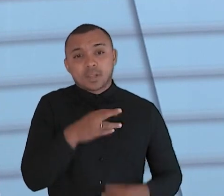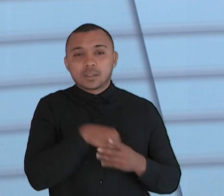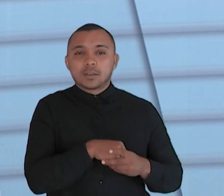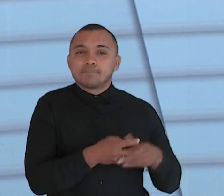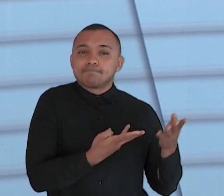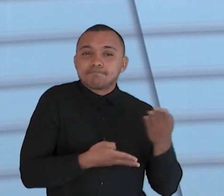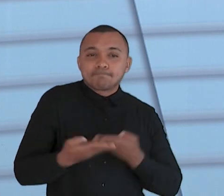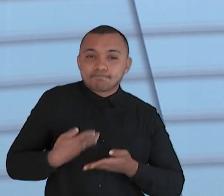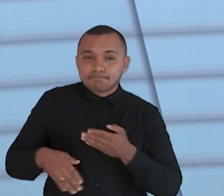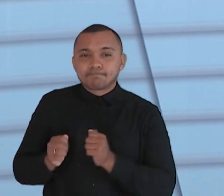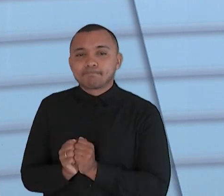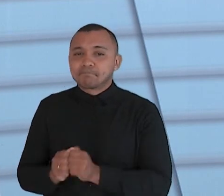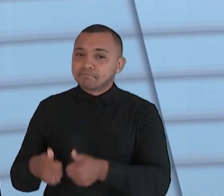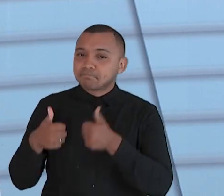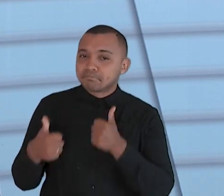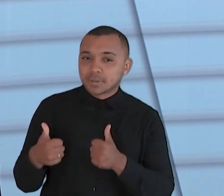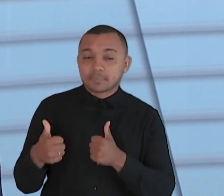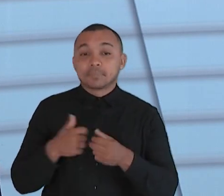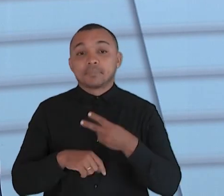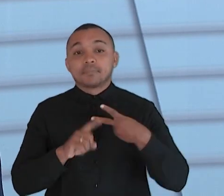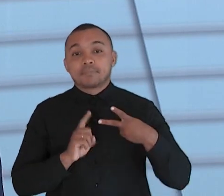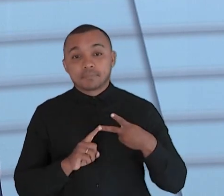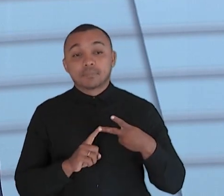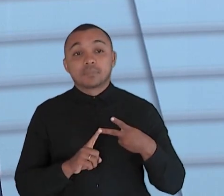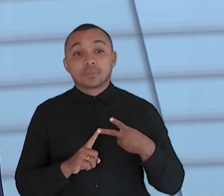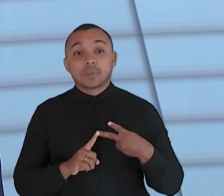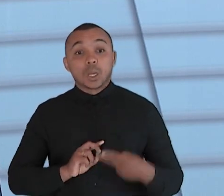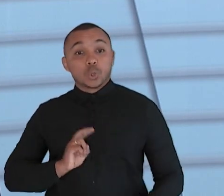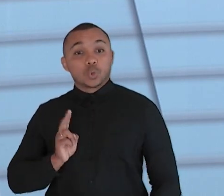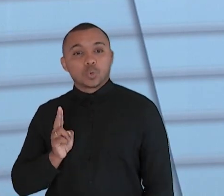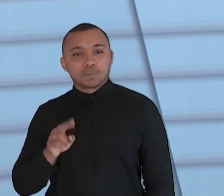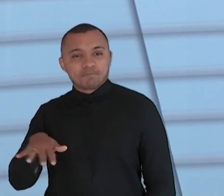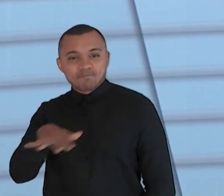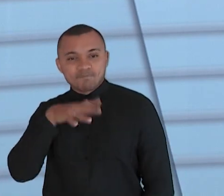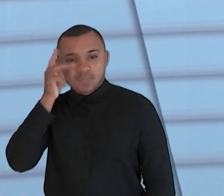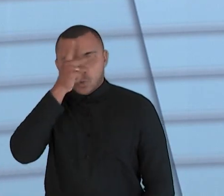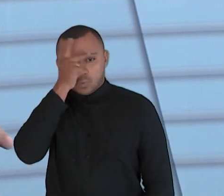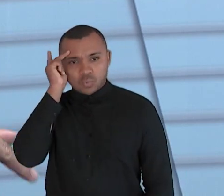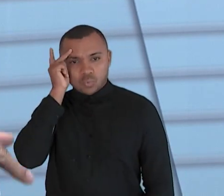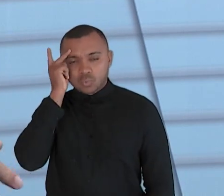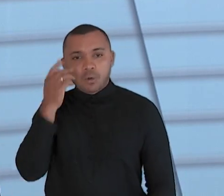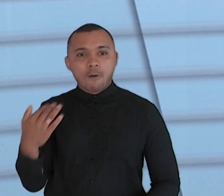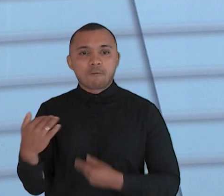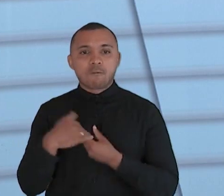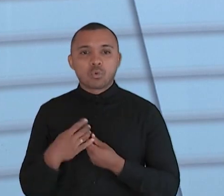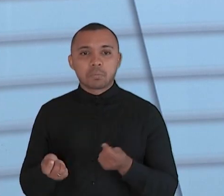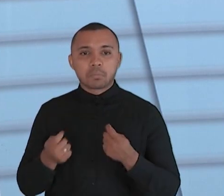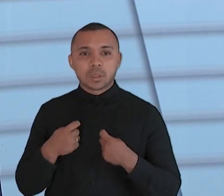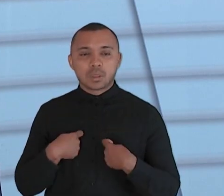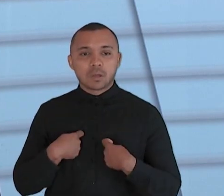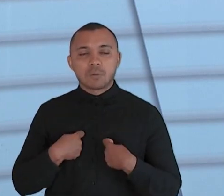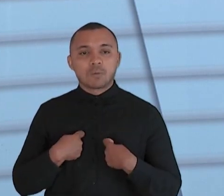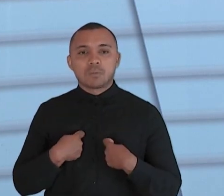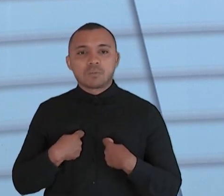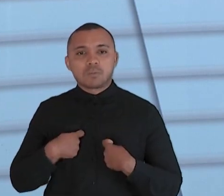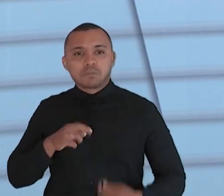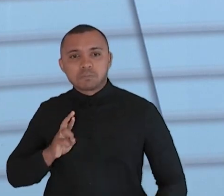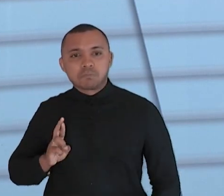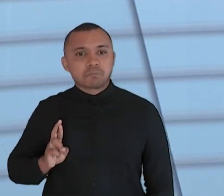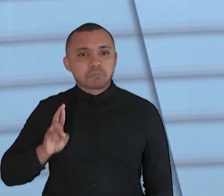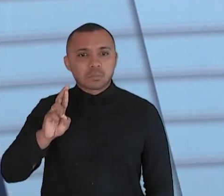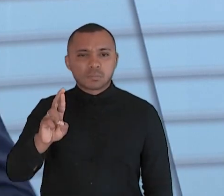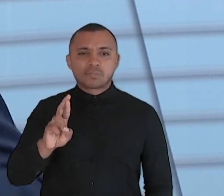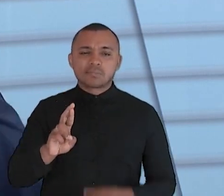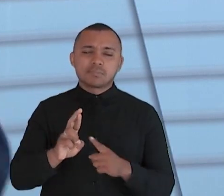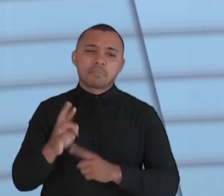a segunda é que como representante daquele povo que me deu essas oportunidades lá atrás em 2008 pela